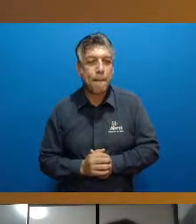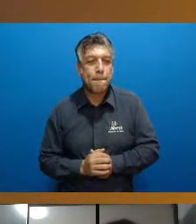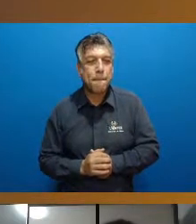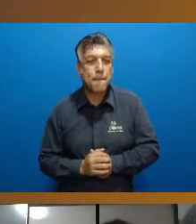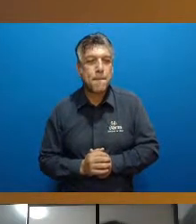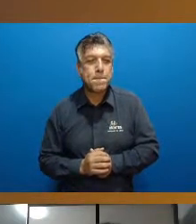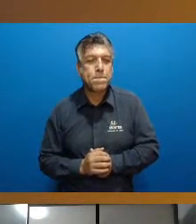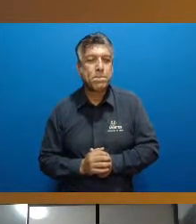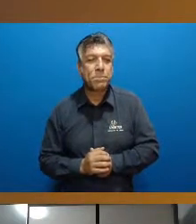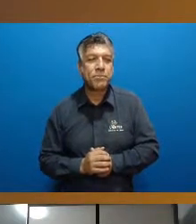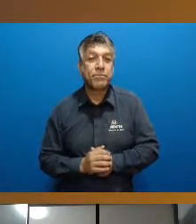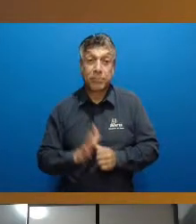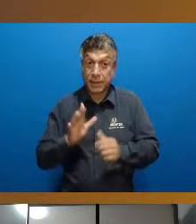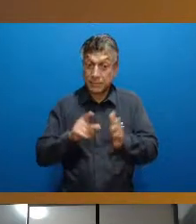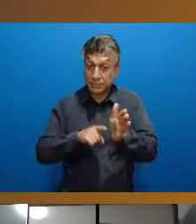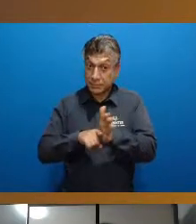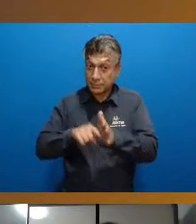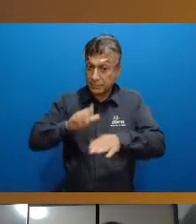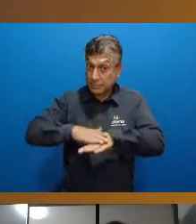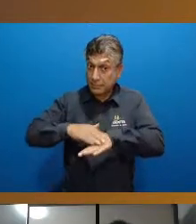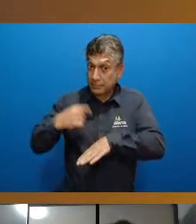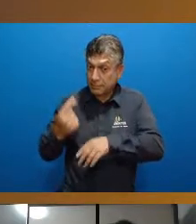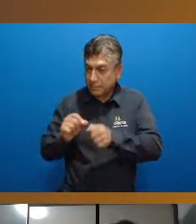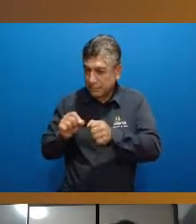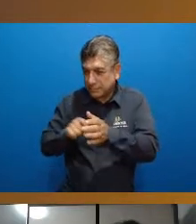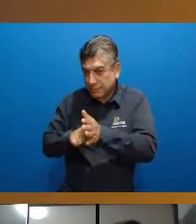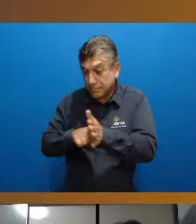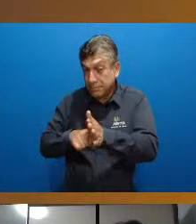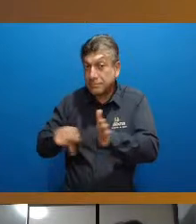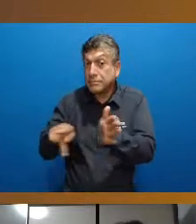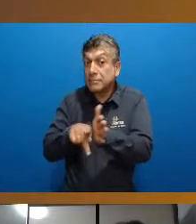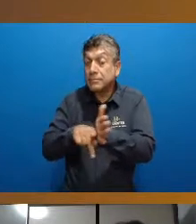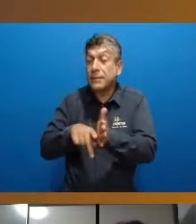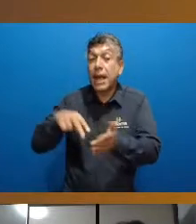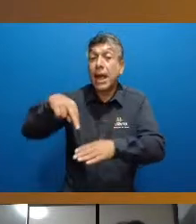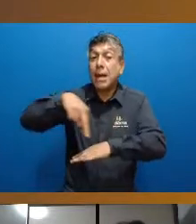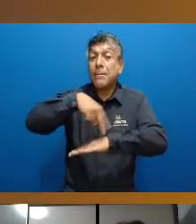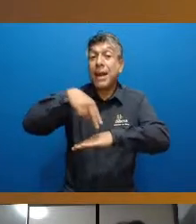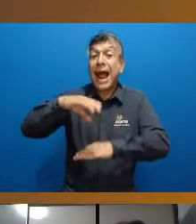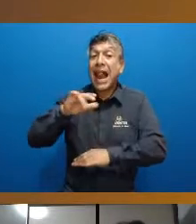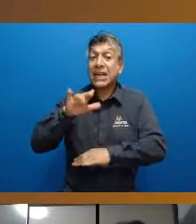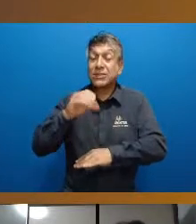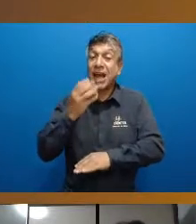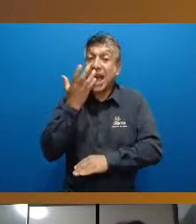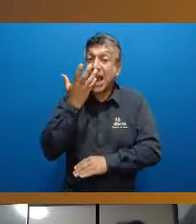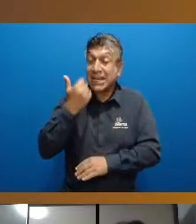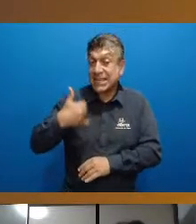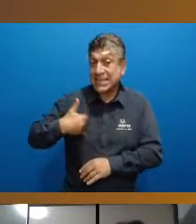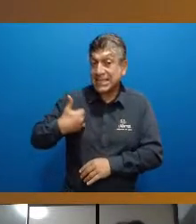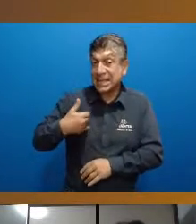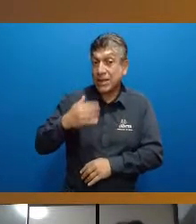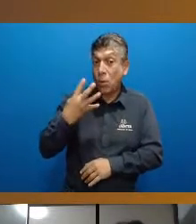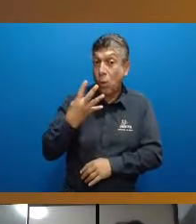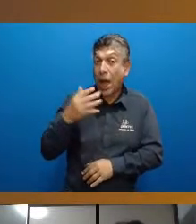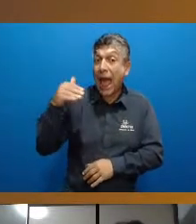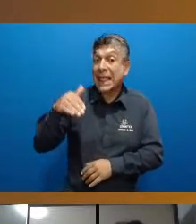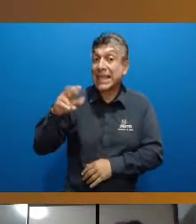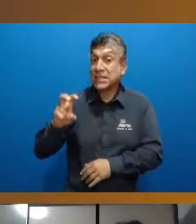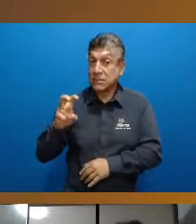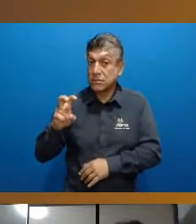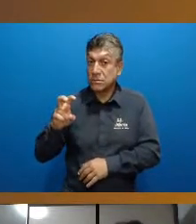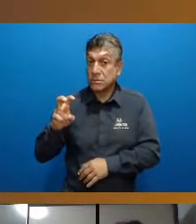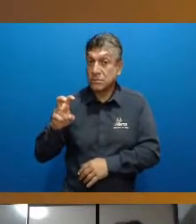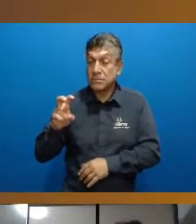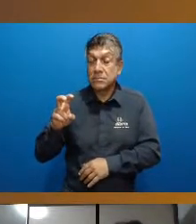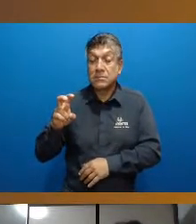essa pesquisa onde nós realizamos sobre o balé clássico para crianças de 4 a 5 anos essa